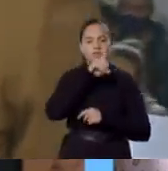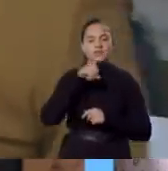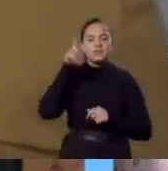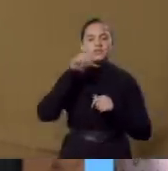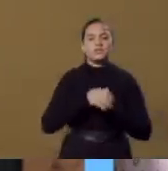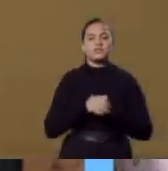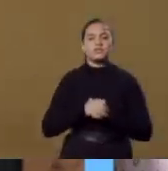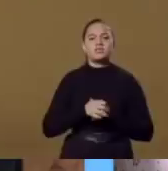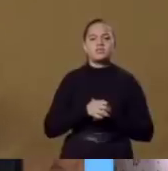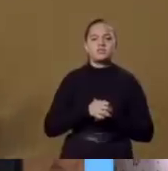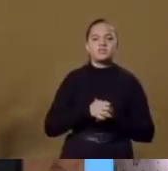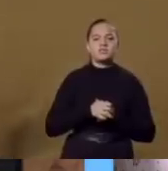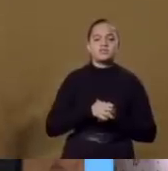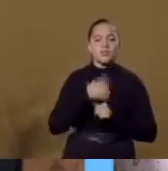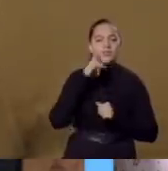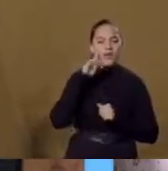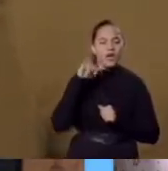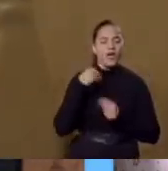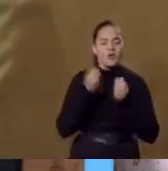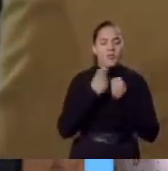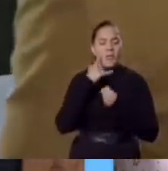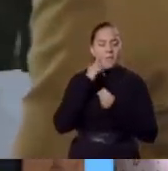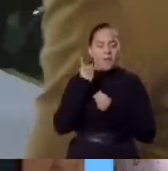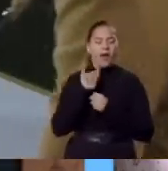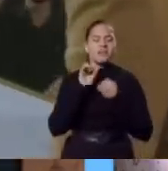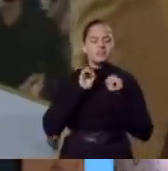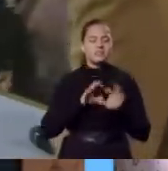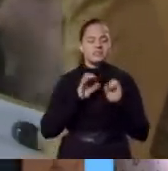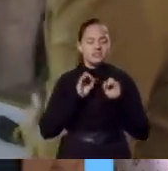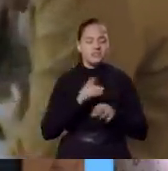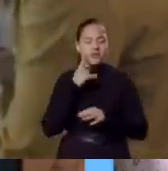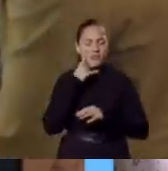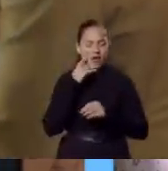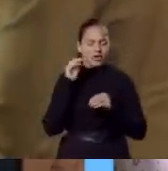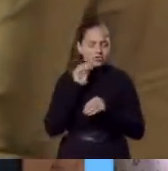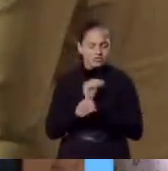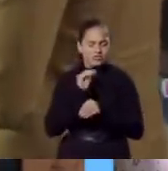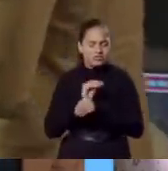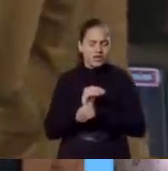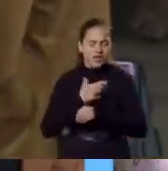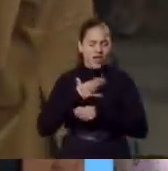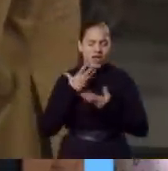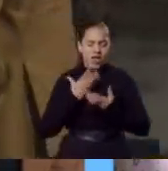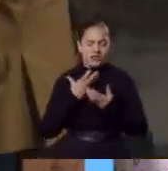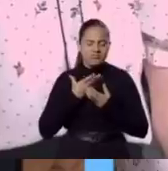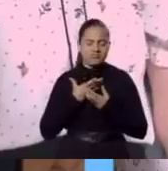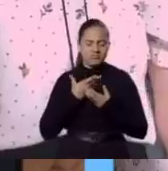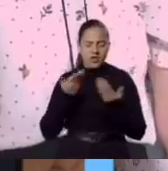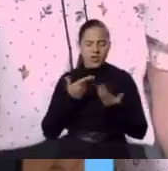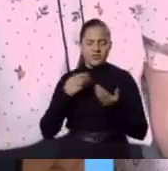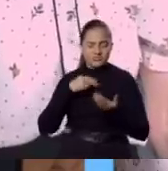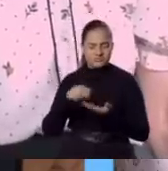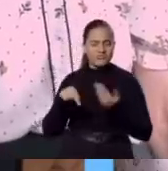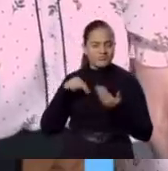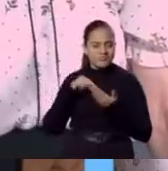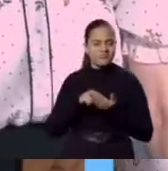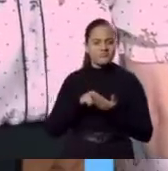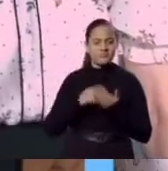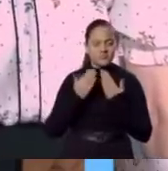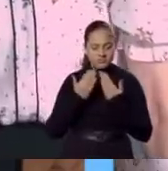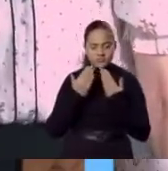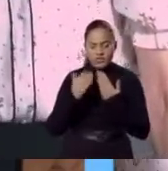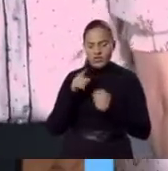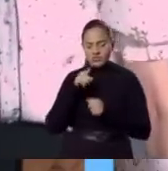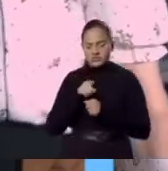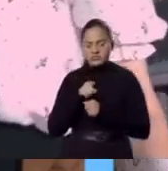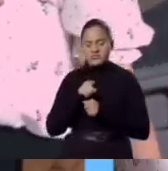Pai, como poesia, meu pai Eu me coloco diante de